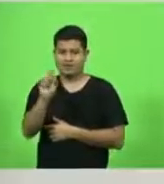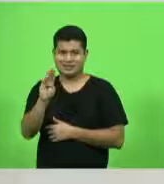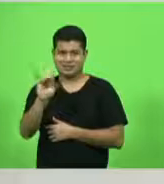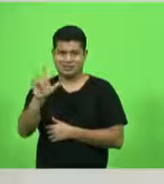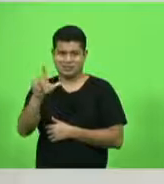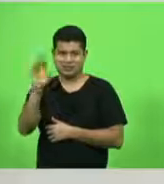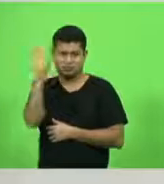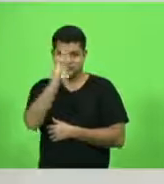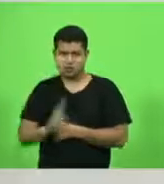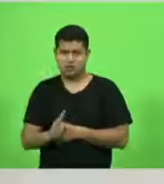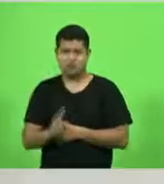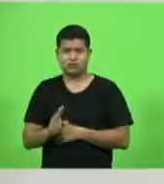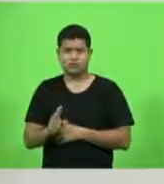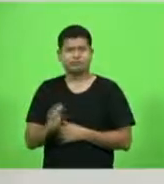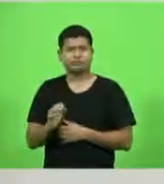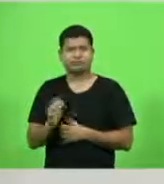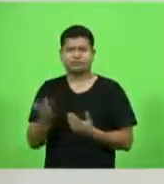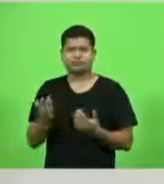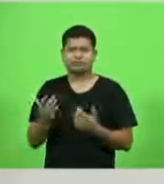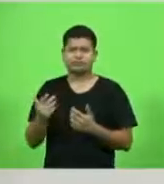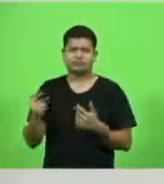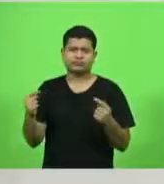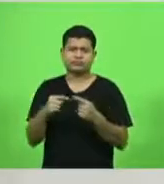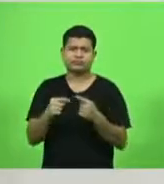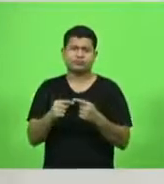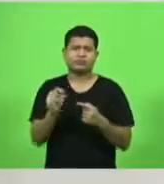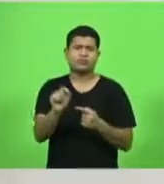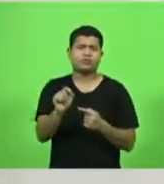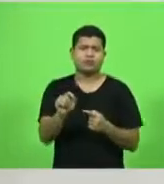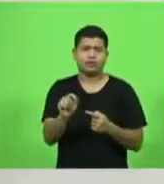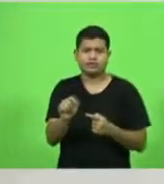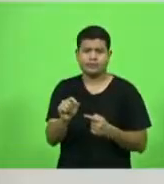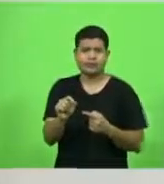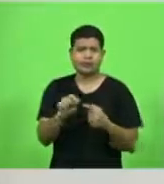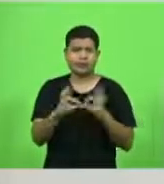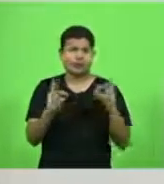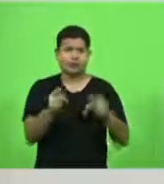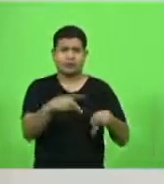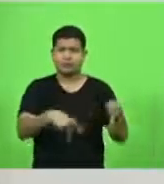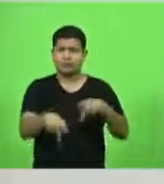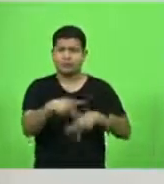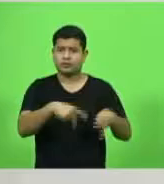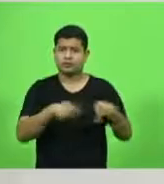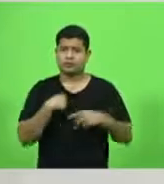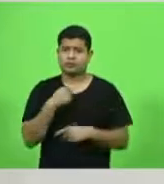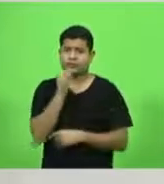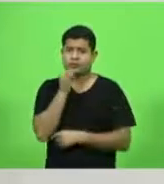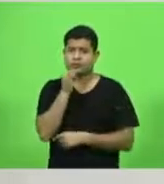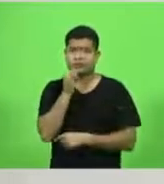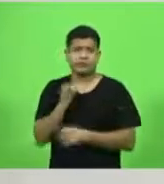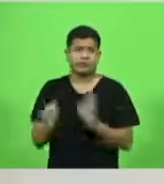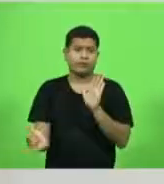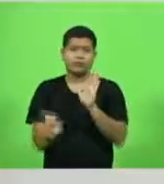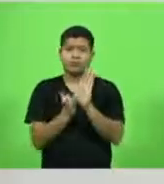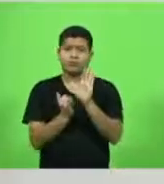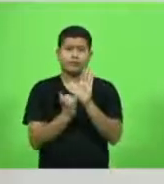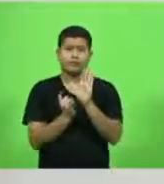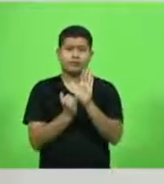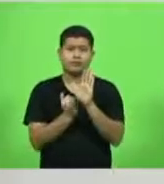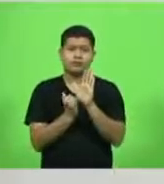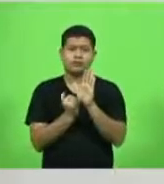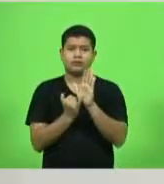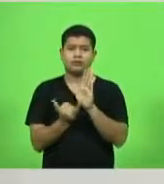brasileira? Quando nós falamos em custo Brasil, nós estamos falando na nossa carga tributária, na